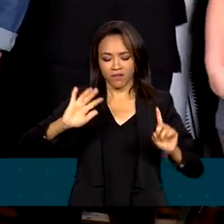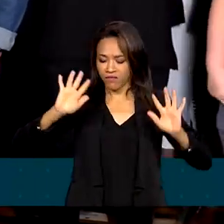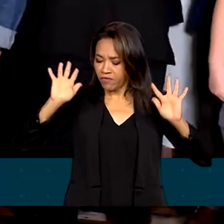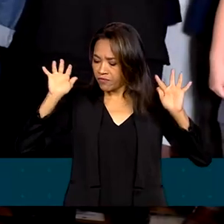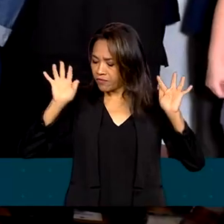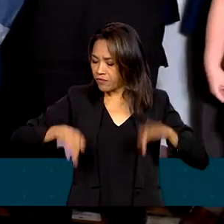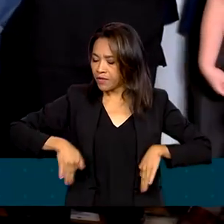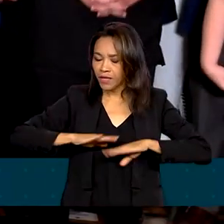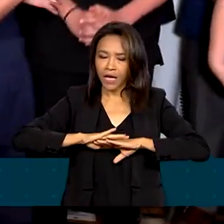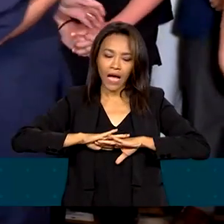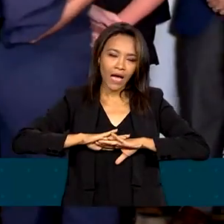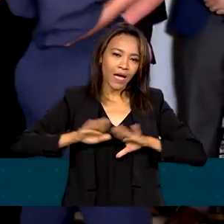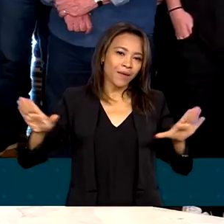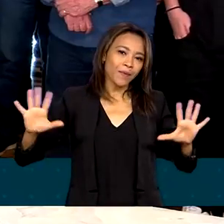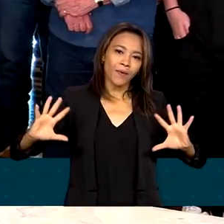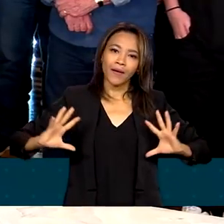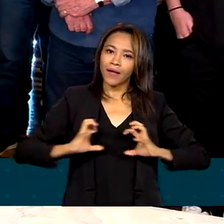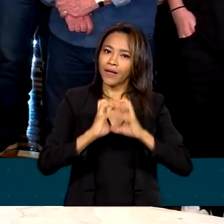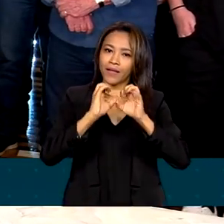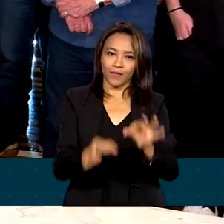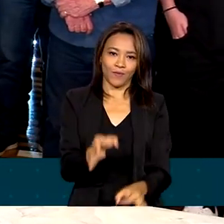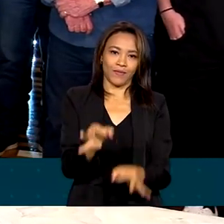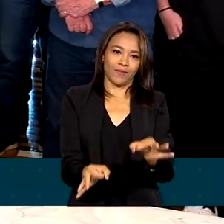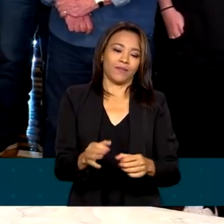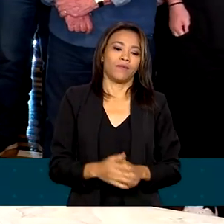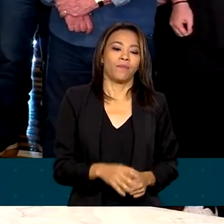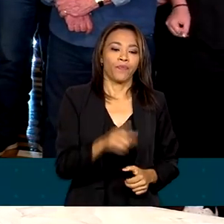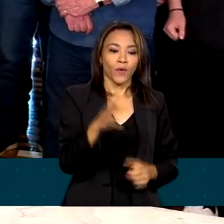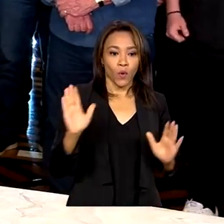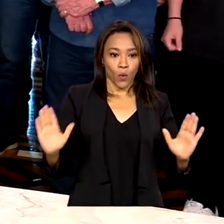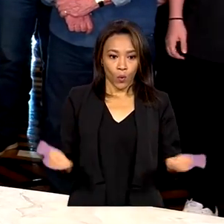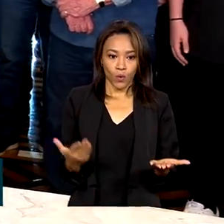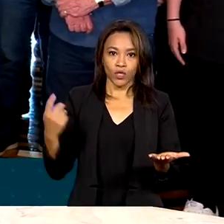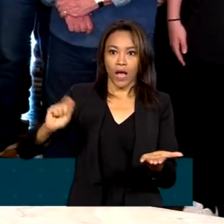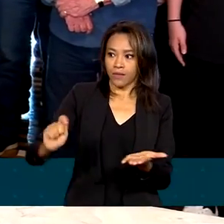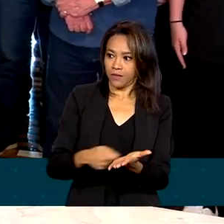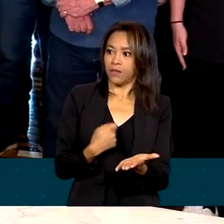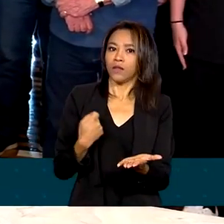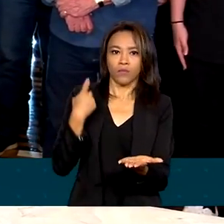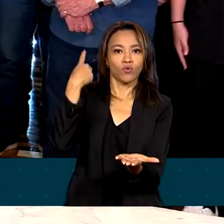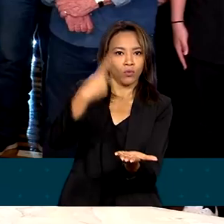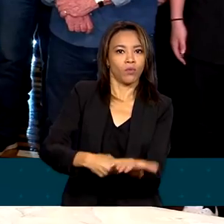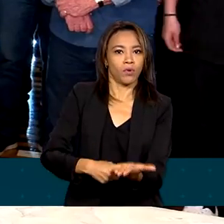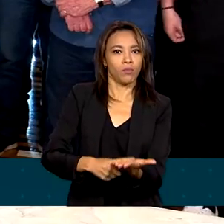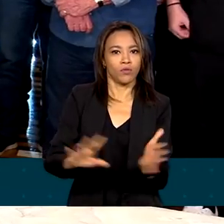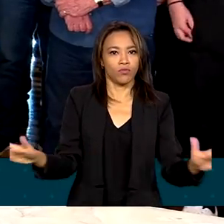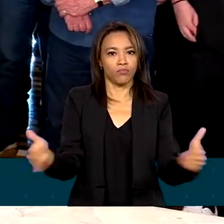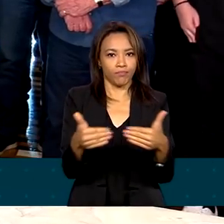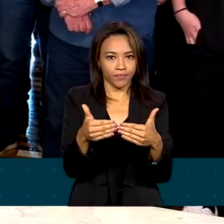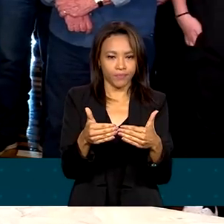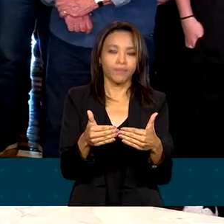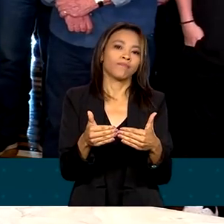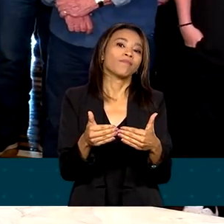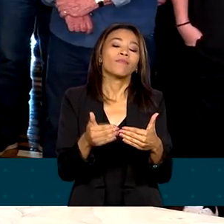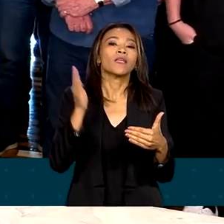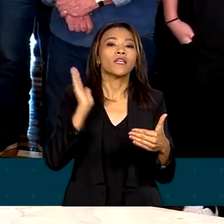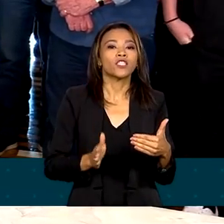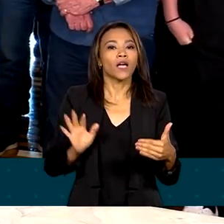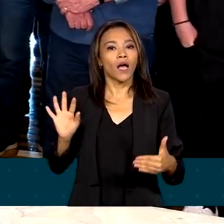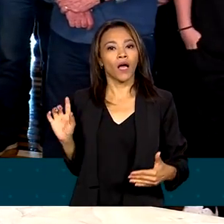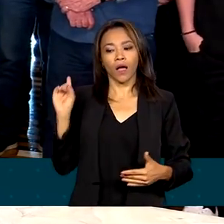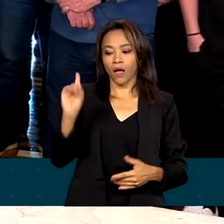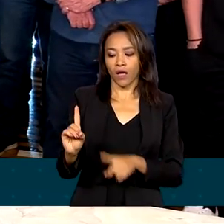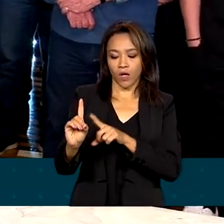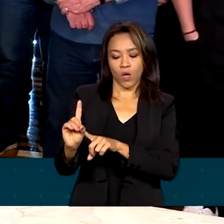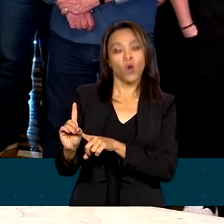assim a disputa judicial. O acordo que nós assinamos, que agora acabou de ser homologado pelo ministro Ricardo